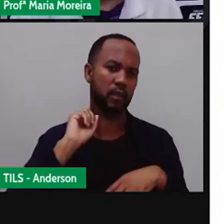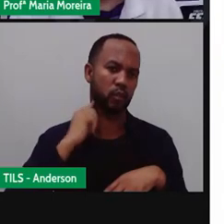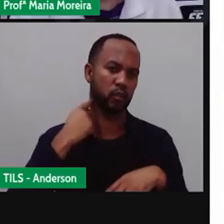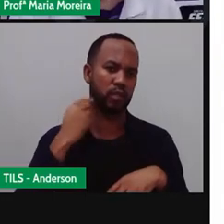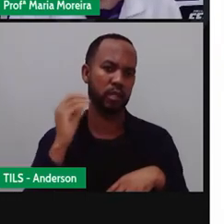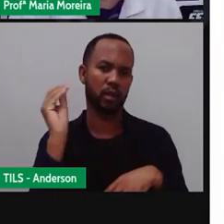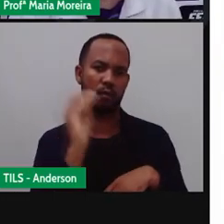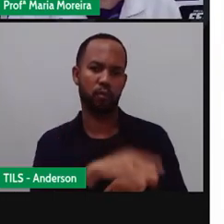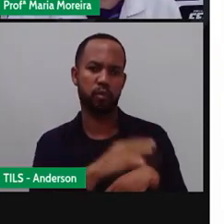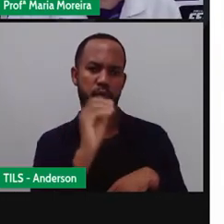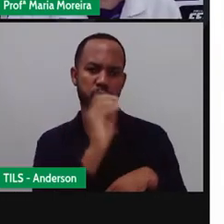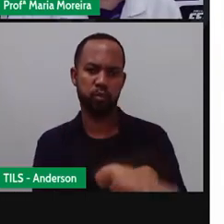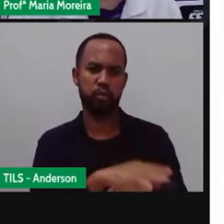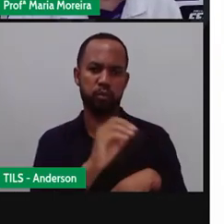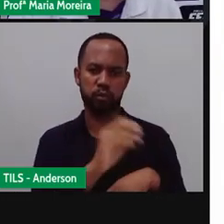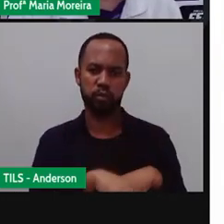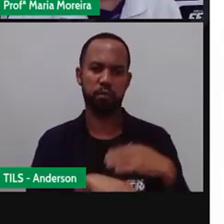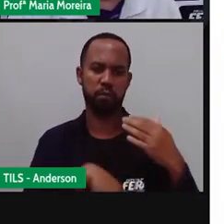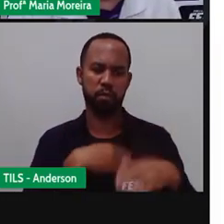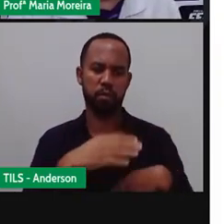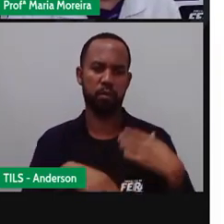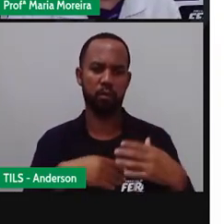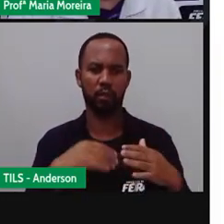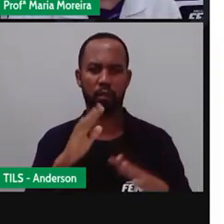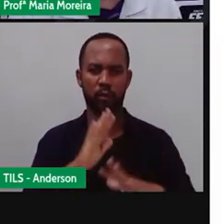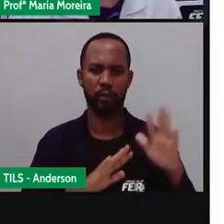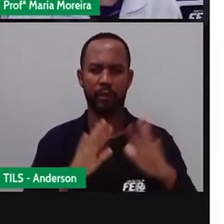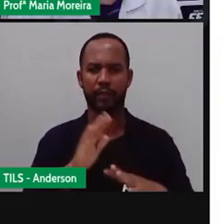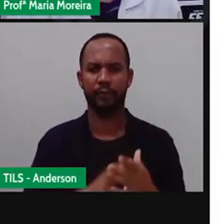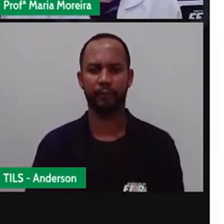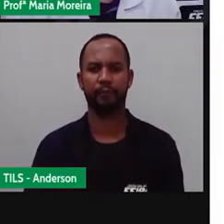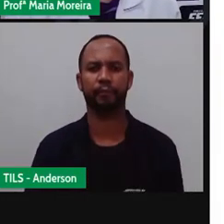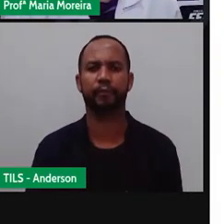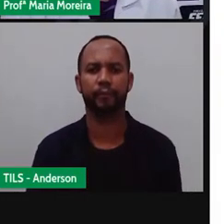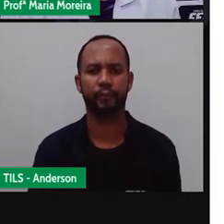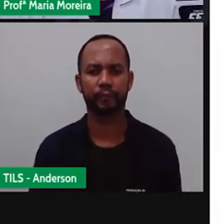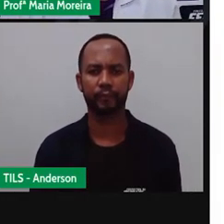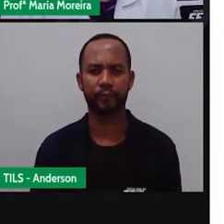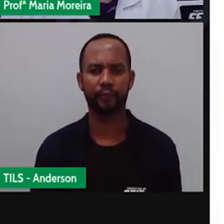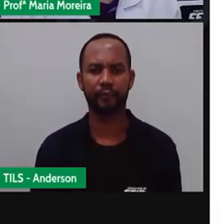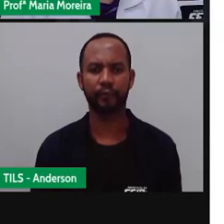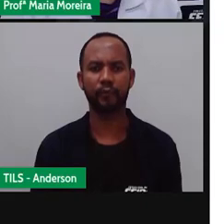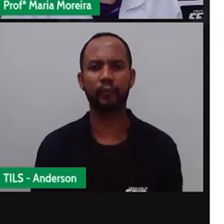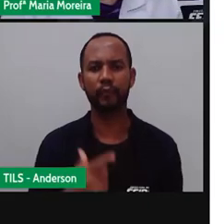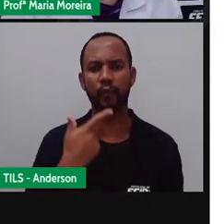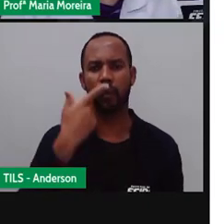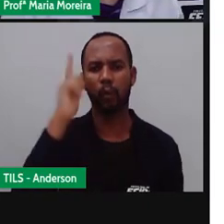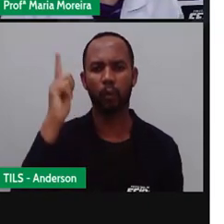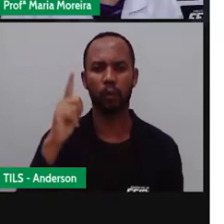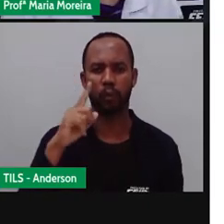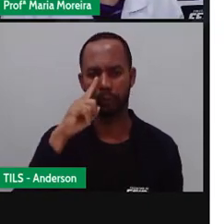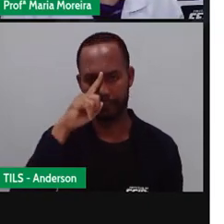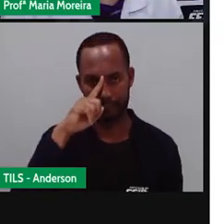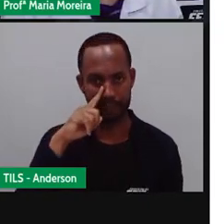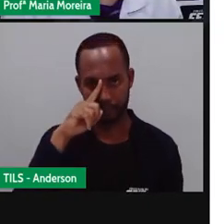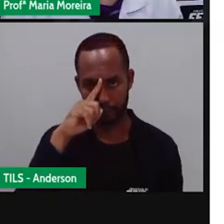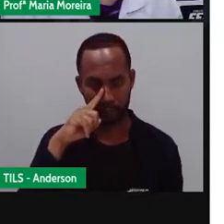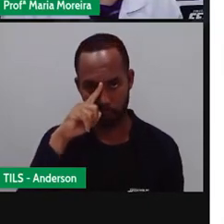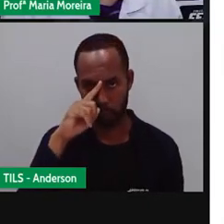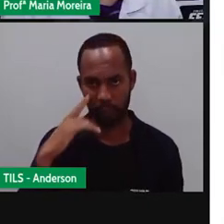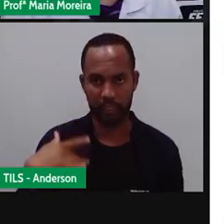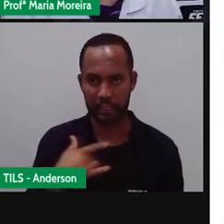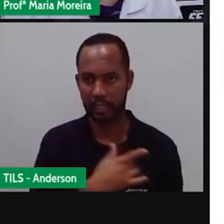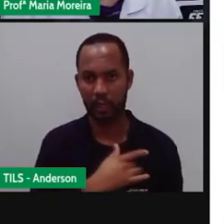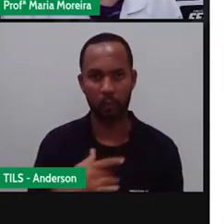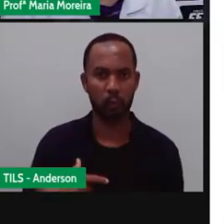aberto E ter muito cuidado com o descarte dos materiais Bom, outro exemplo de risco à saúde